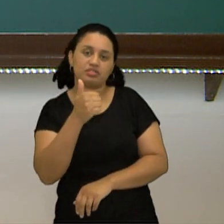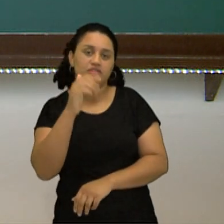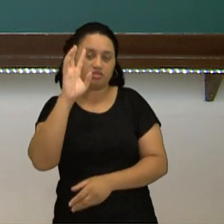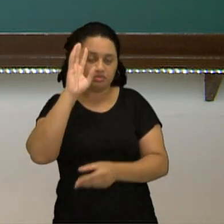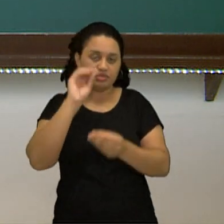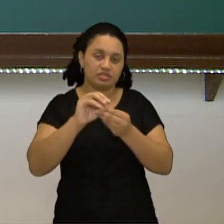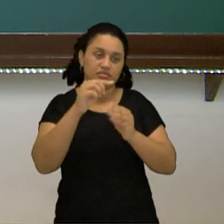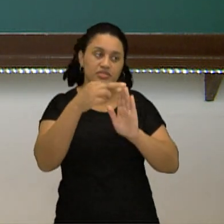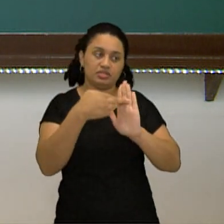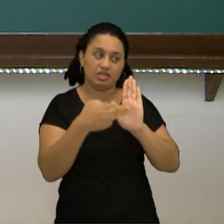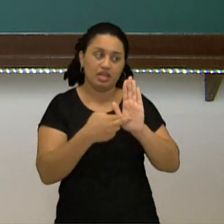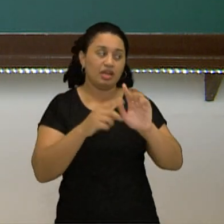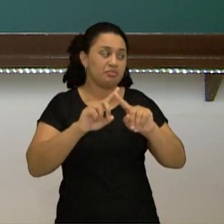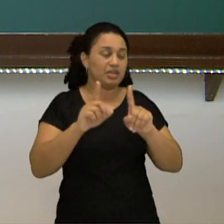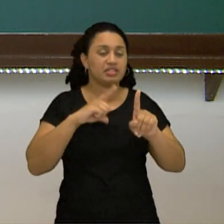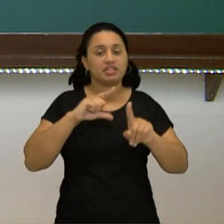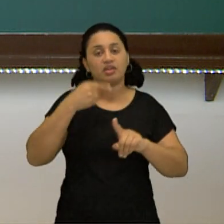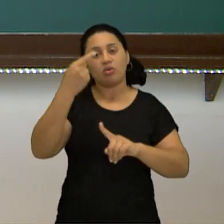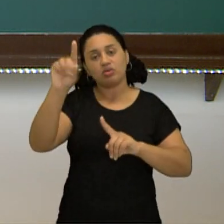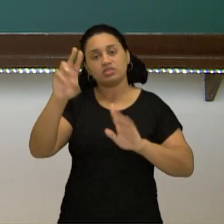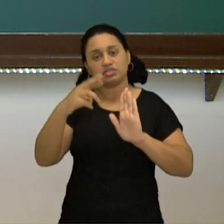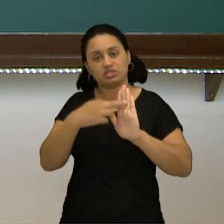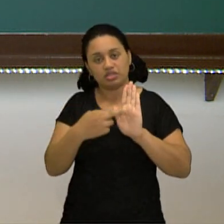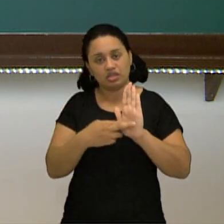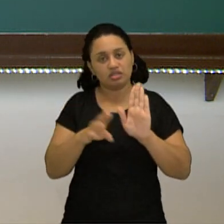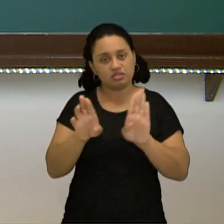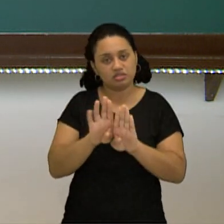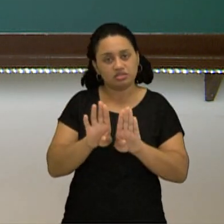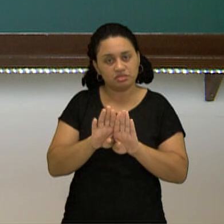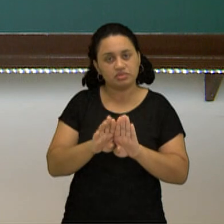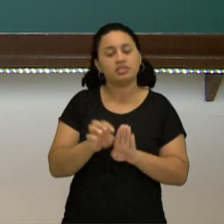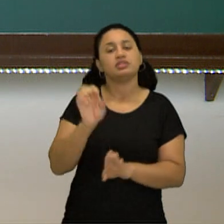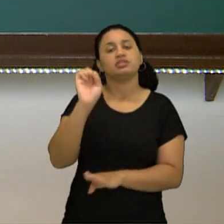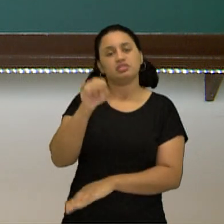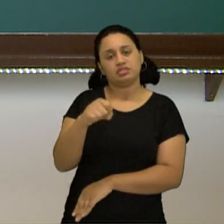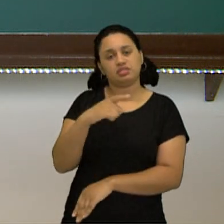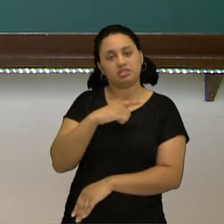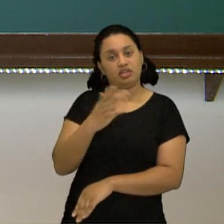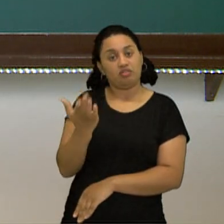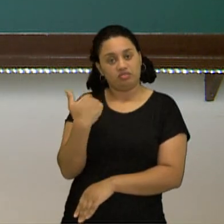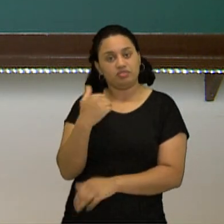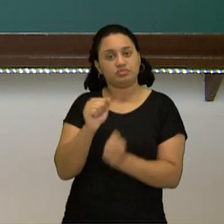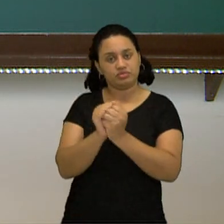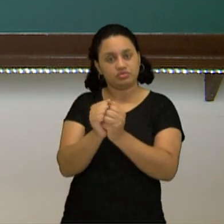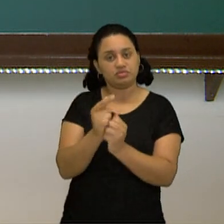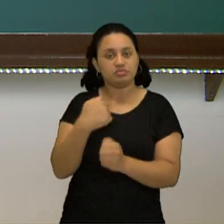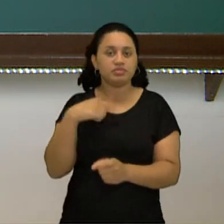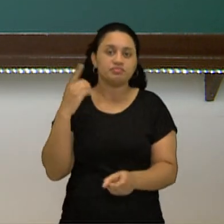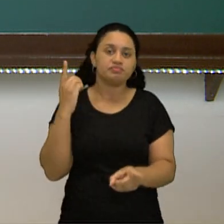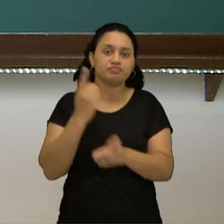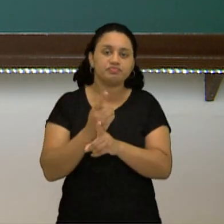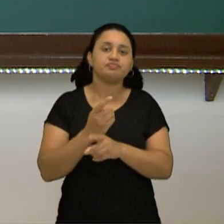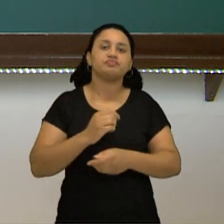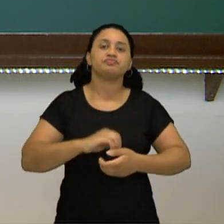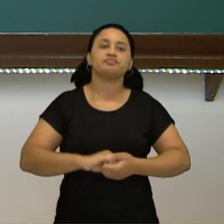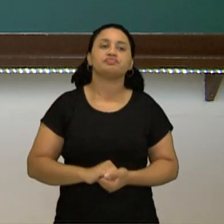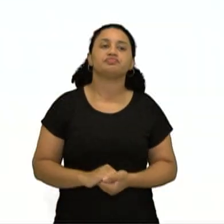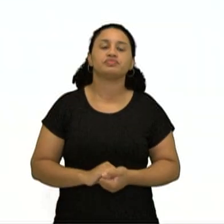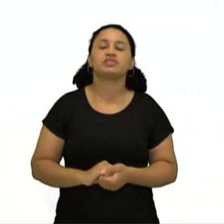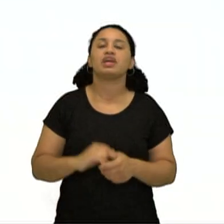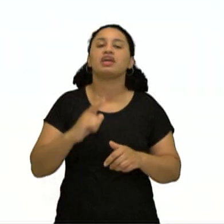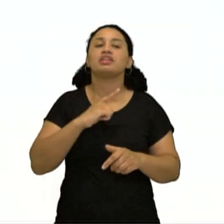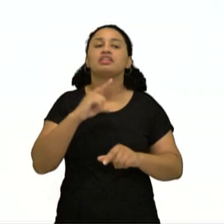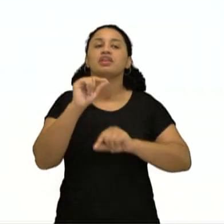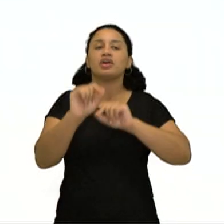associativa. Mas existem outras propriedades? Claro que existem. Vem aqui comigo que a gente vai descobrir. A gente tem a